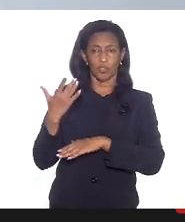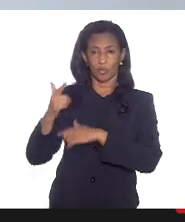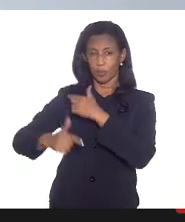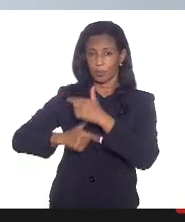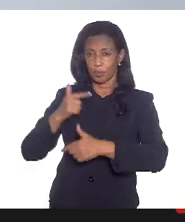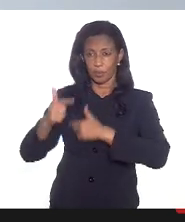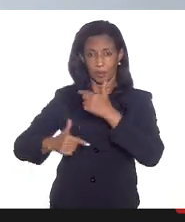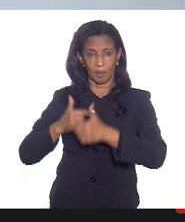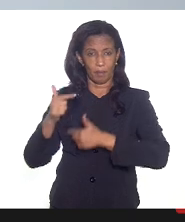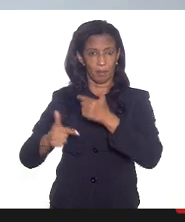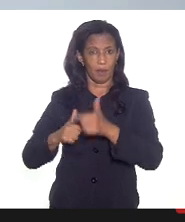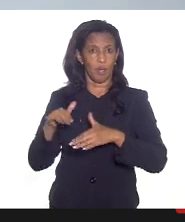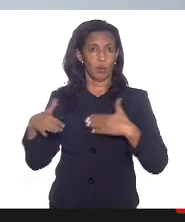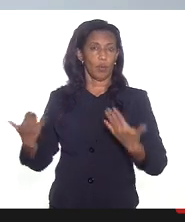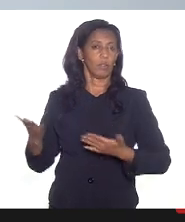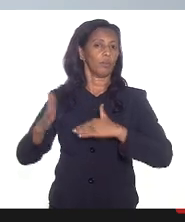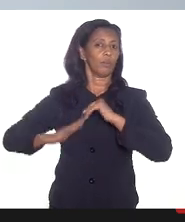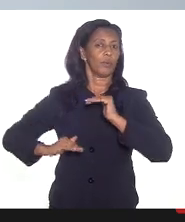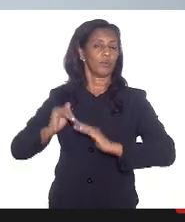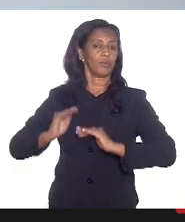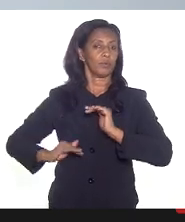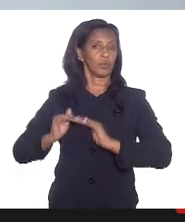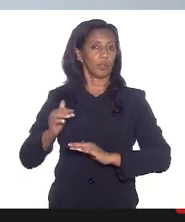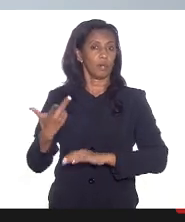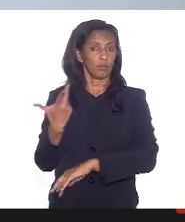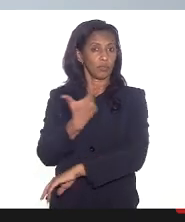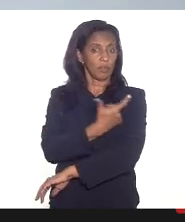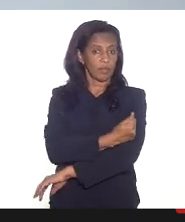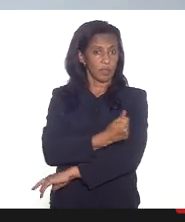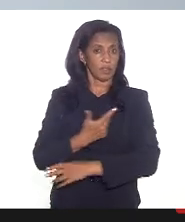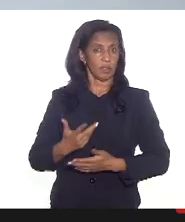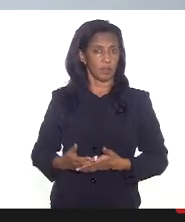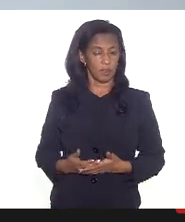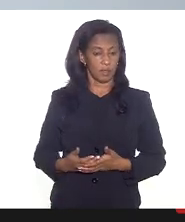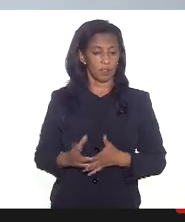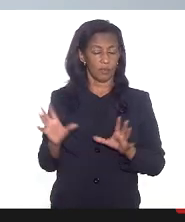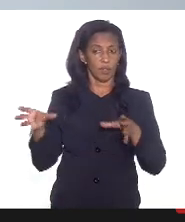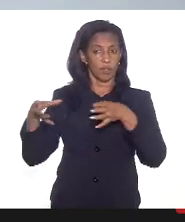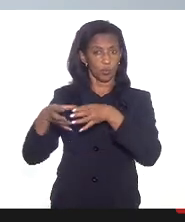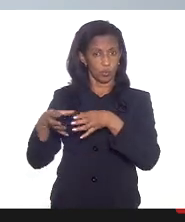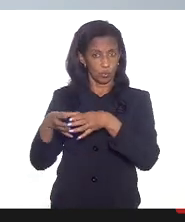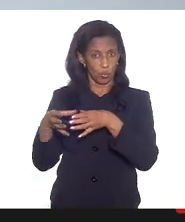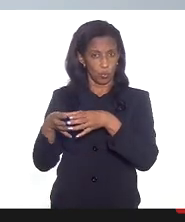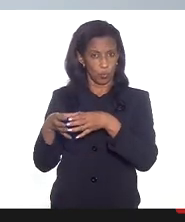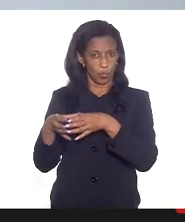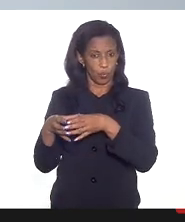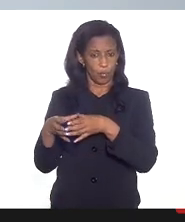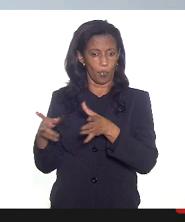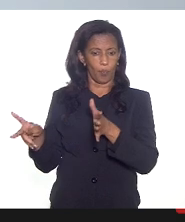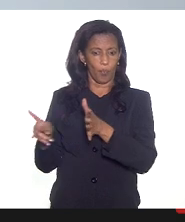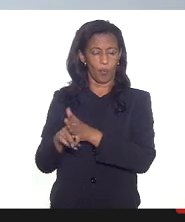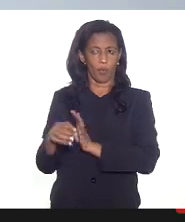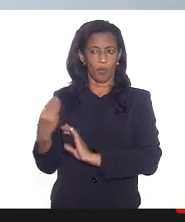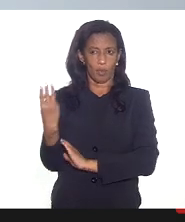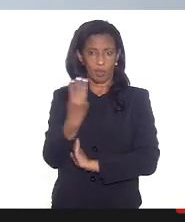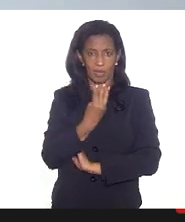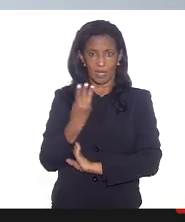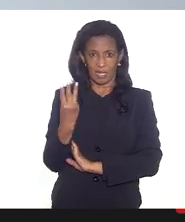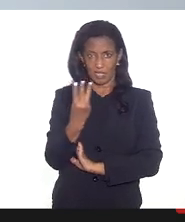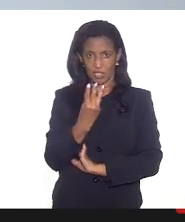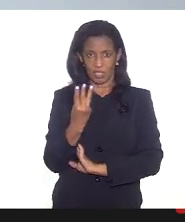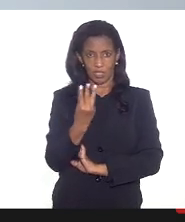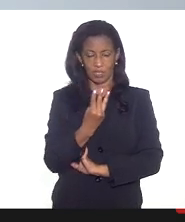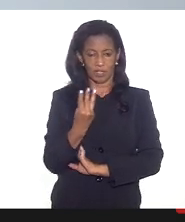papel lá enquanto profissionais de aplicar a vacinação e aqui a gente está falando de um grupo bem restrito a gente está falando de três linhas